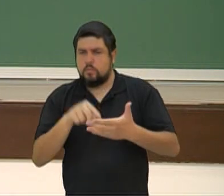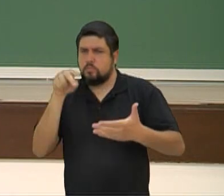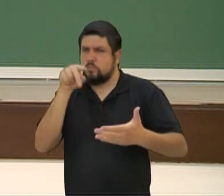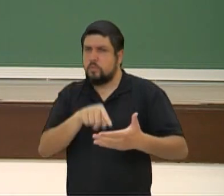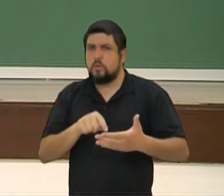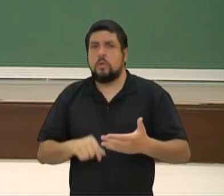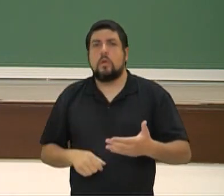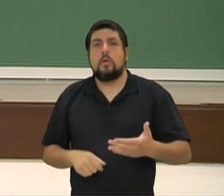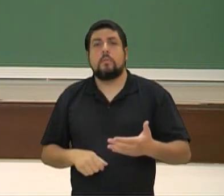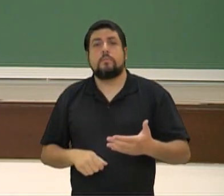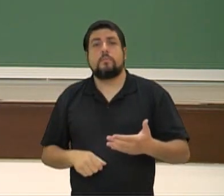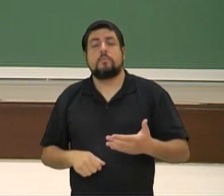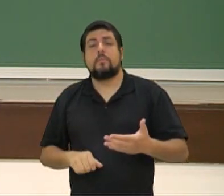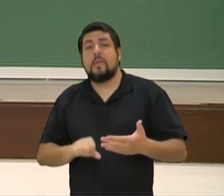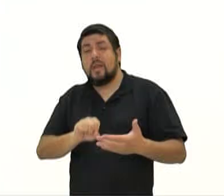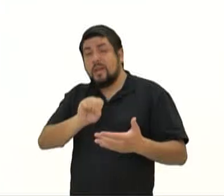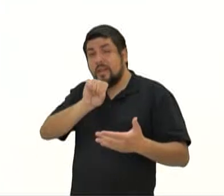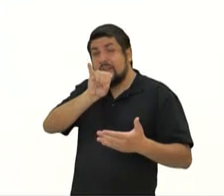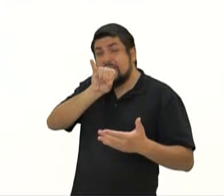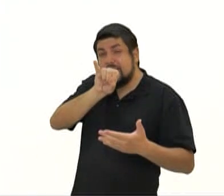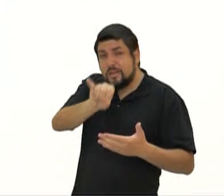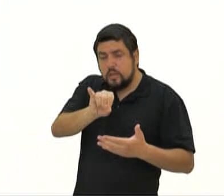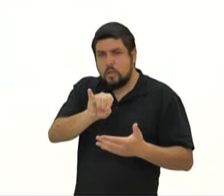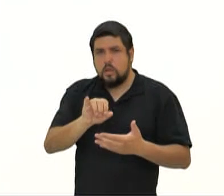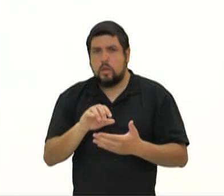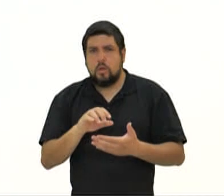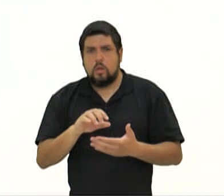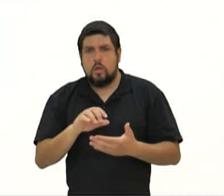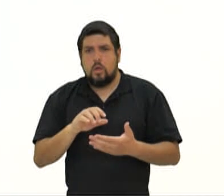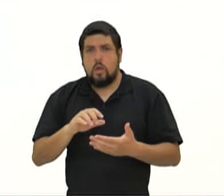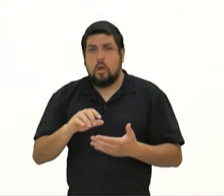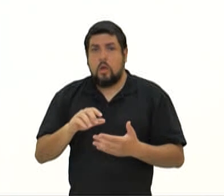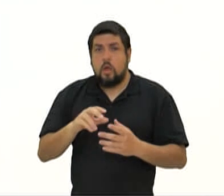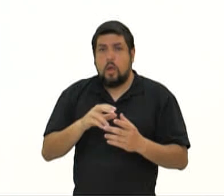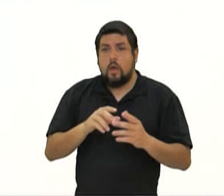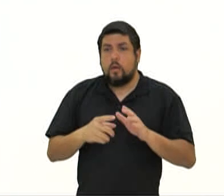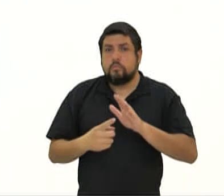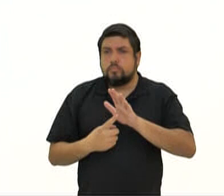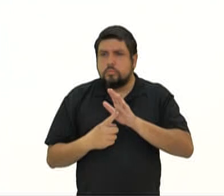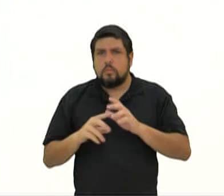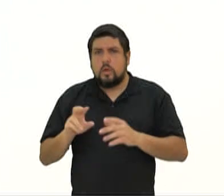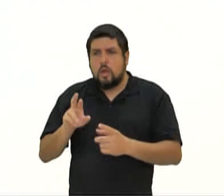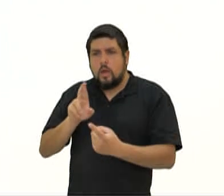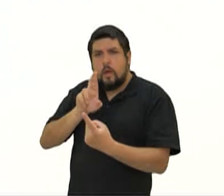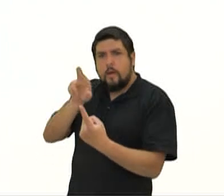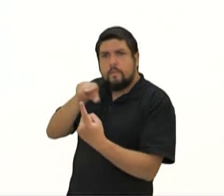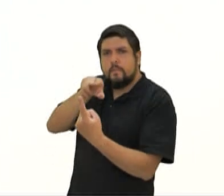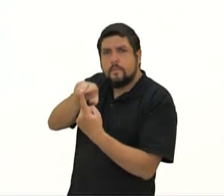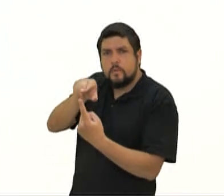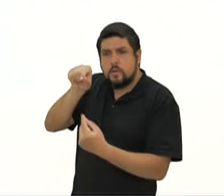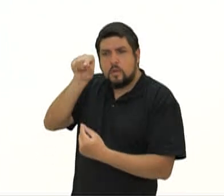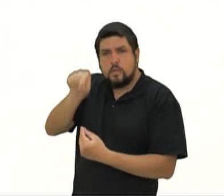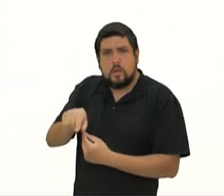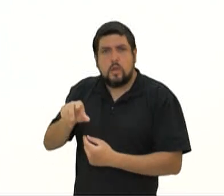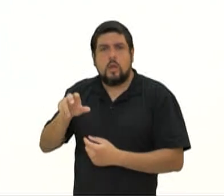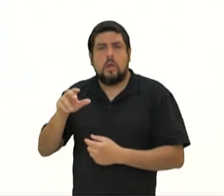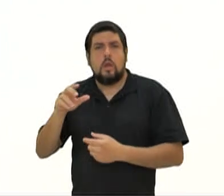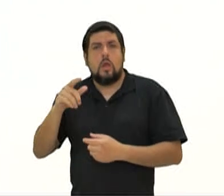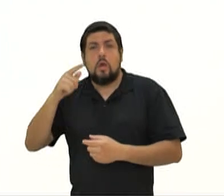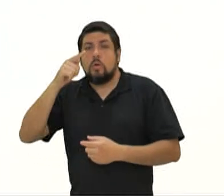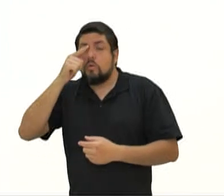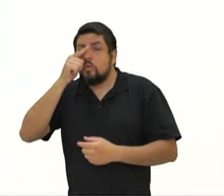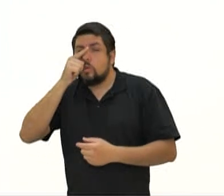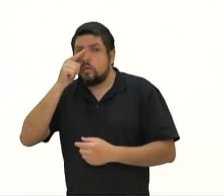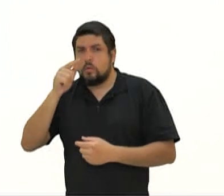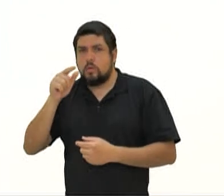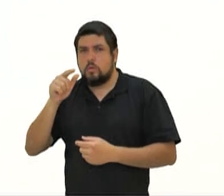e se o mundo, em vez de ser os gregos, o modelo de civilização, e já vou discutir também esse termo muito